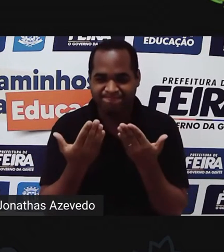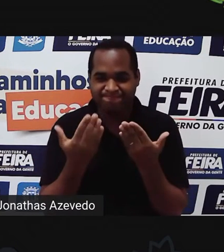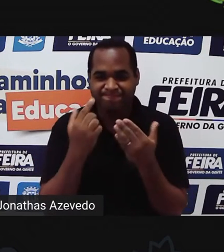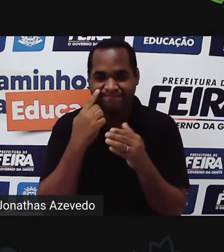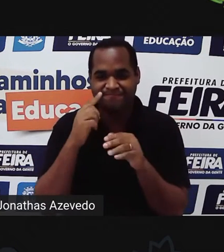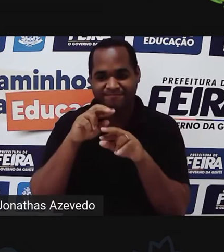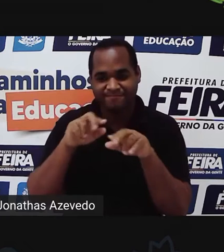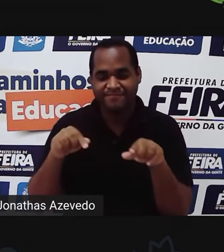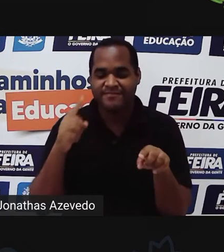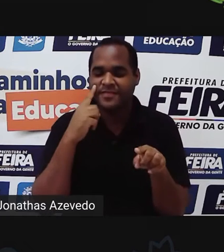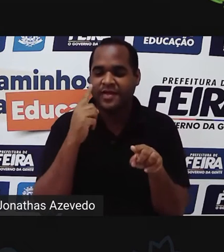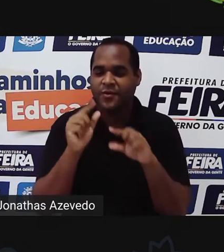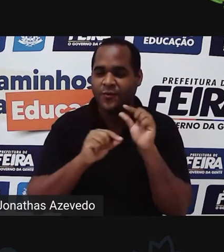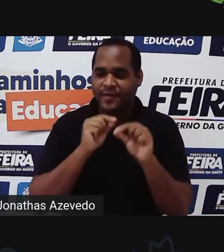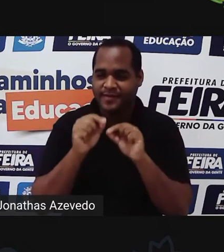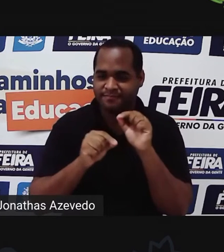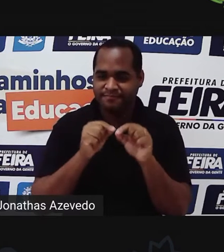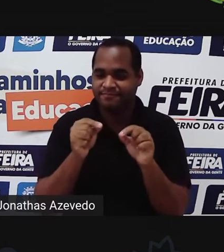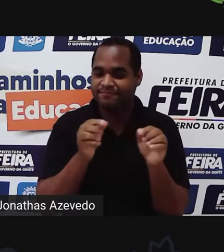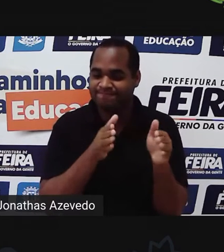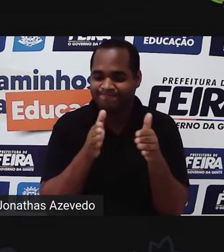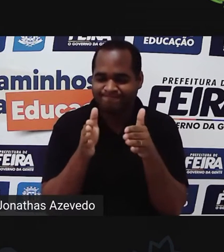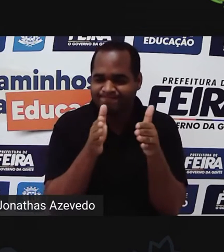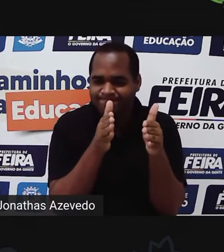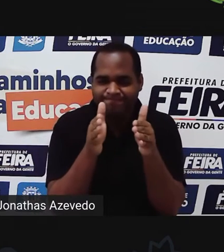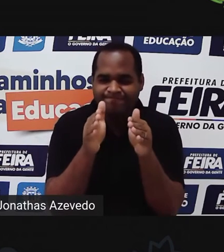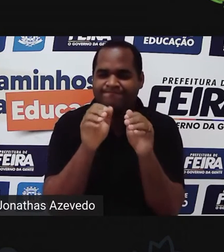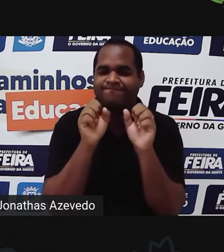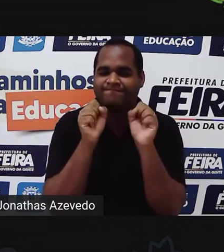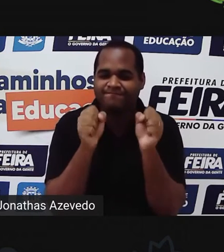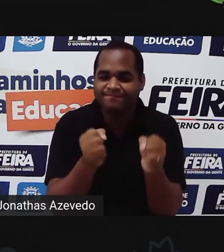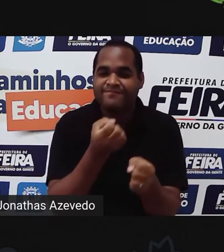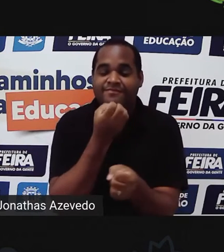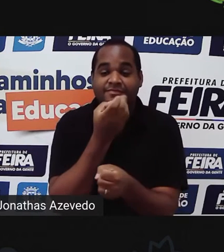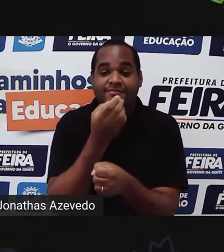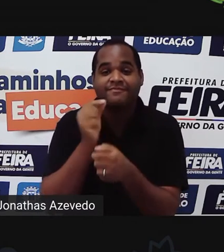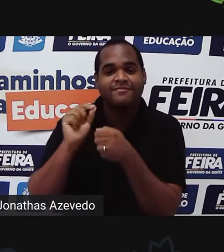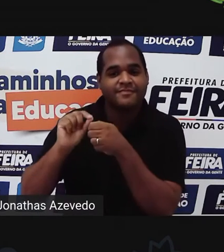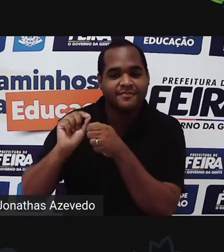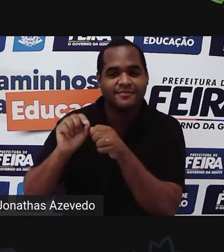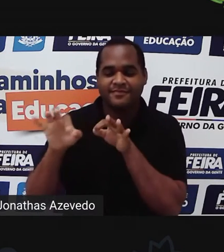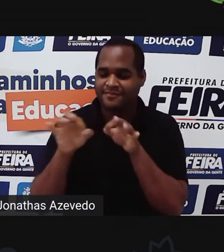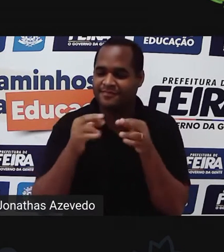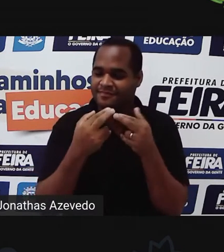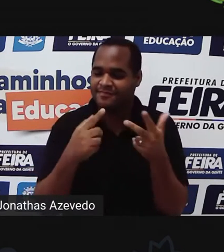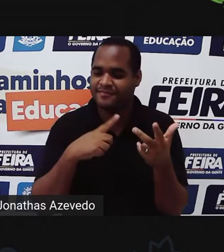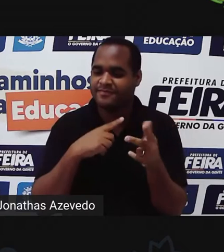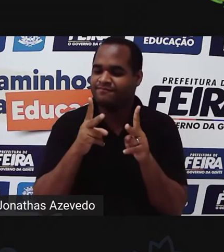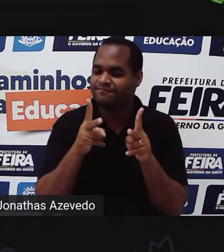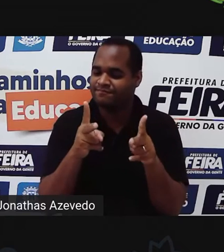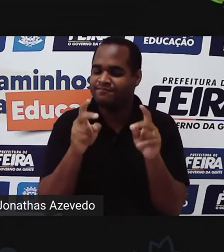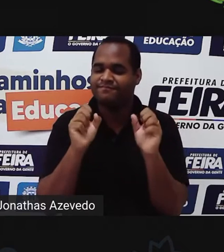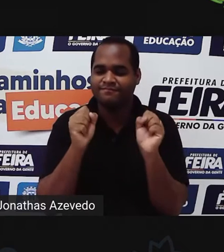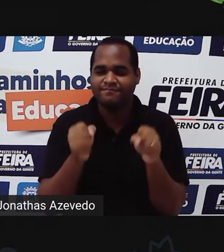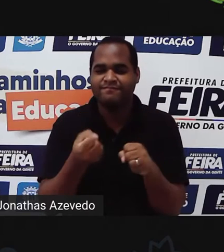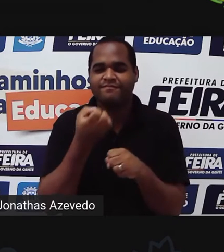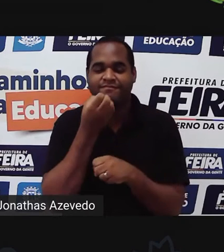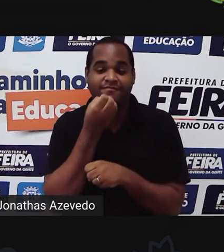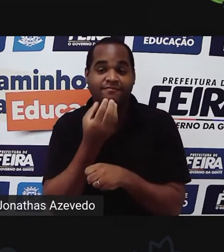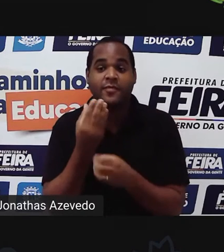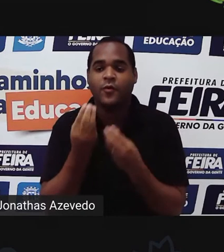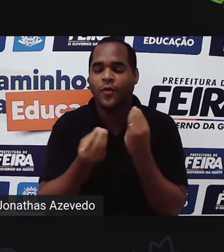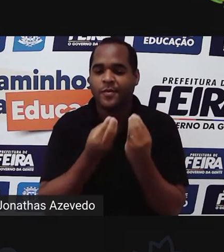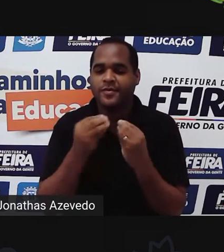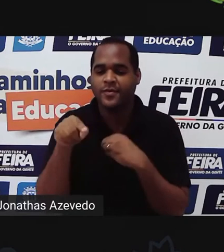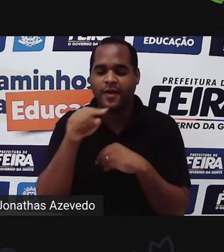nosso caminho, os nossos caminhos da educação, como a gente faz, e dar continuidade ao que a gente vinha